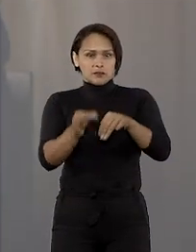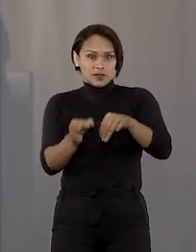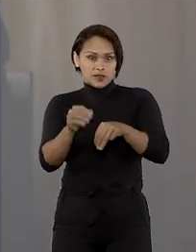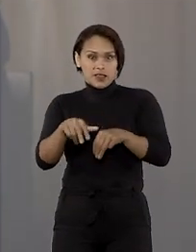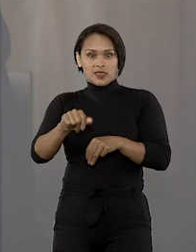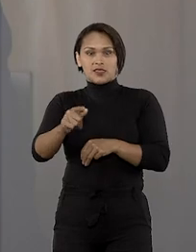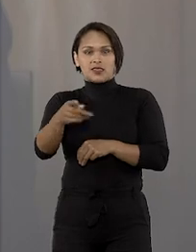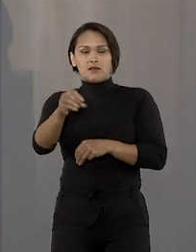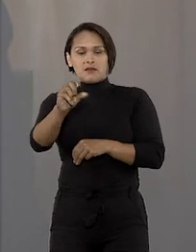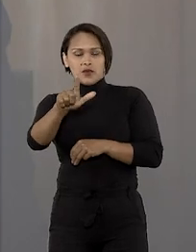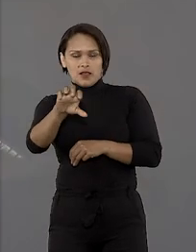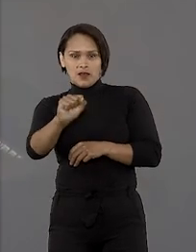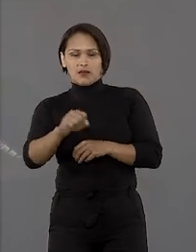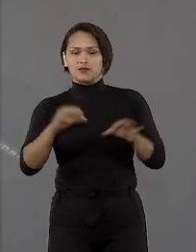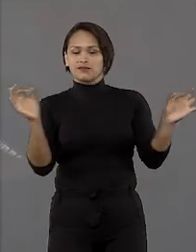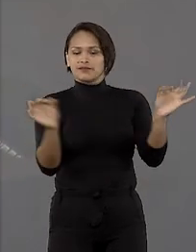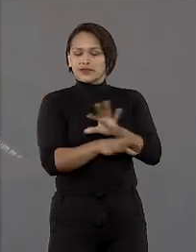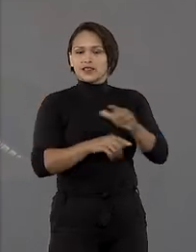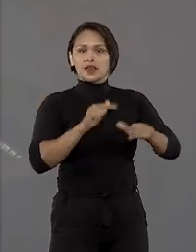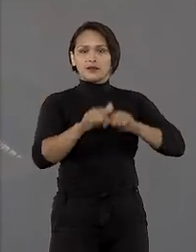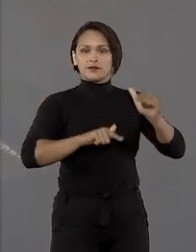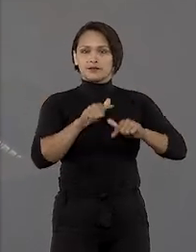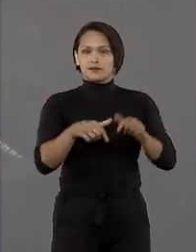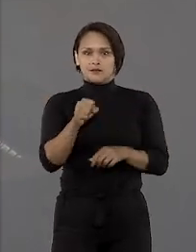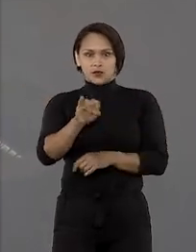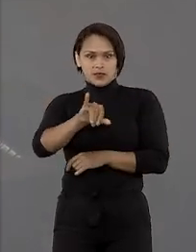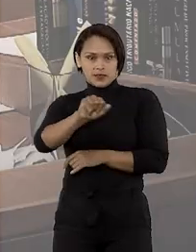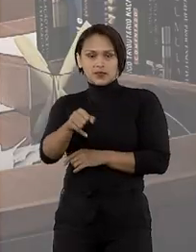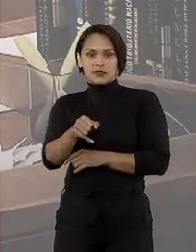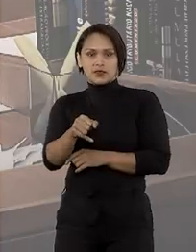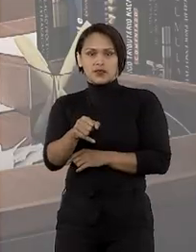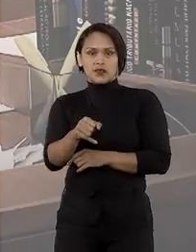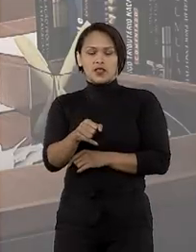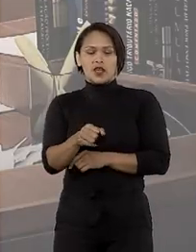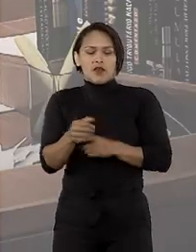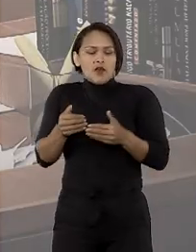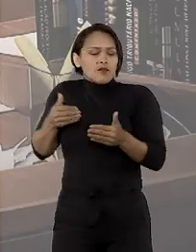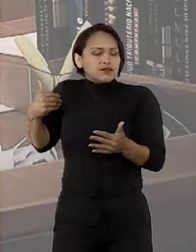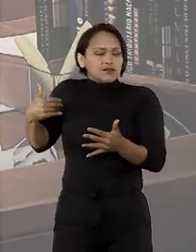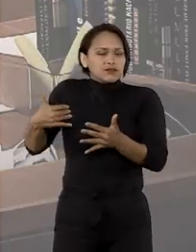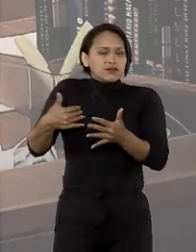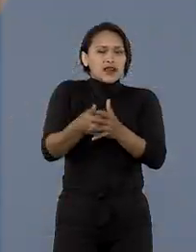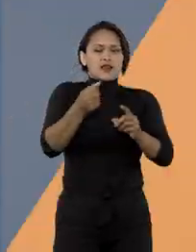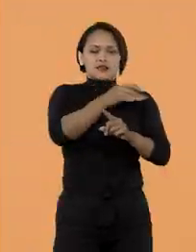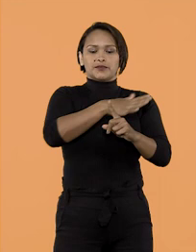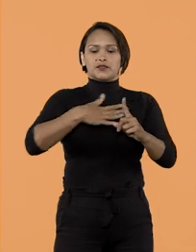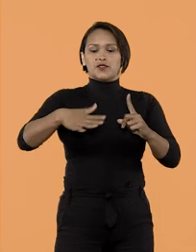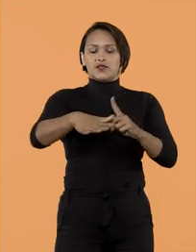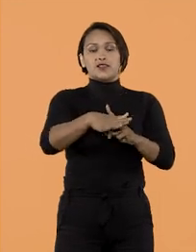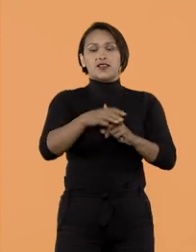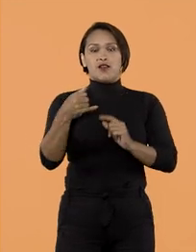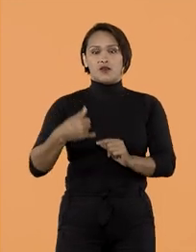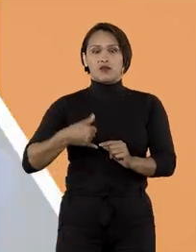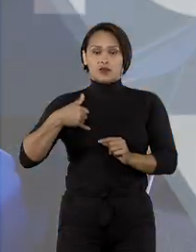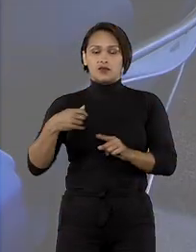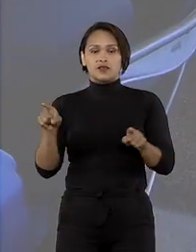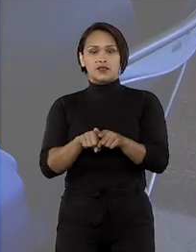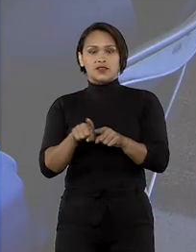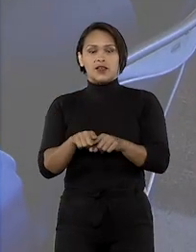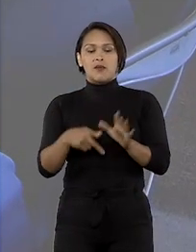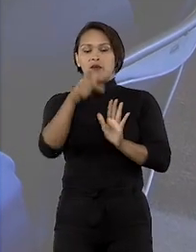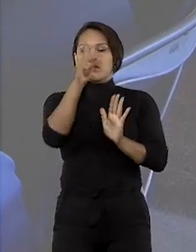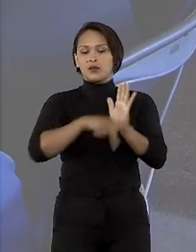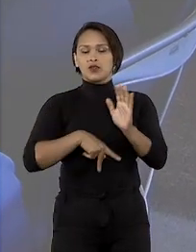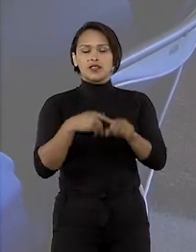Napoleão Nunes Maia Filho encerra sua carreira no STJ com um amplo legado social. E mais, o